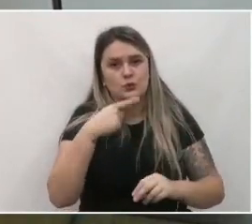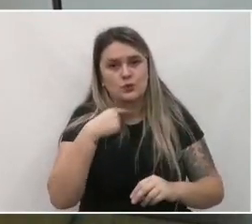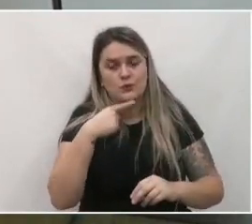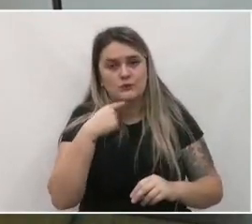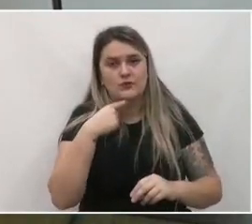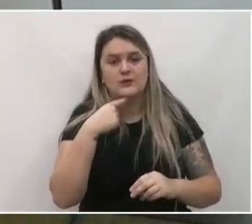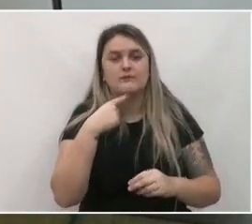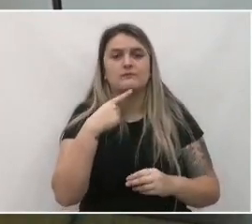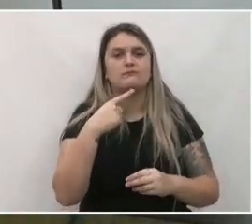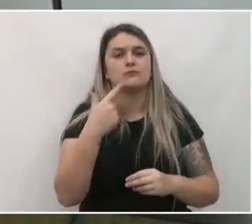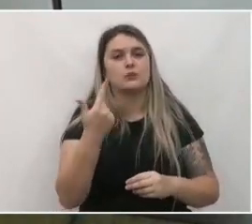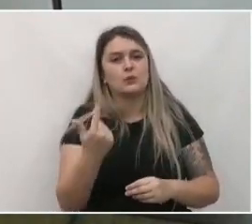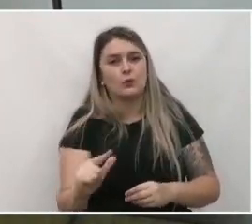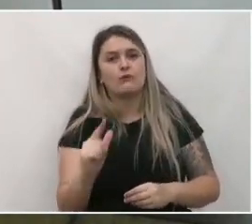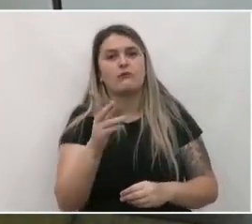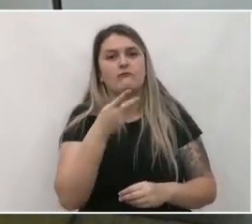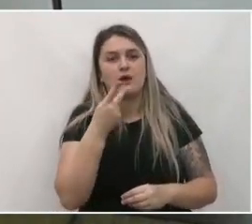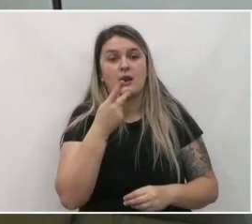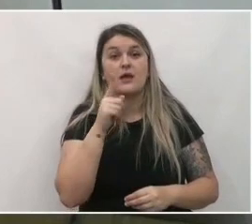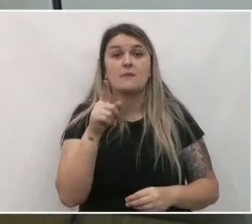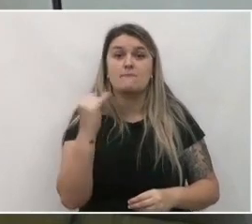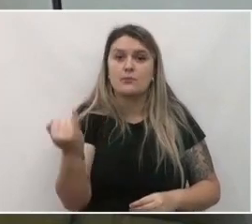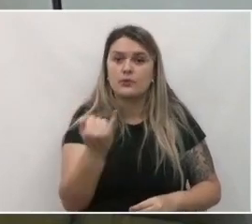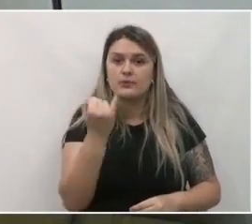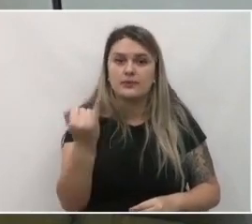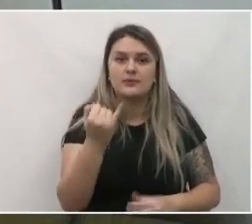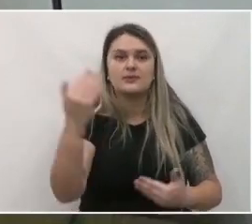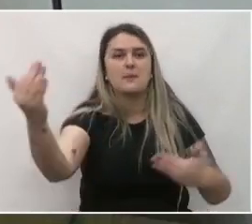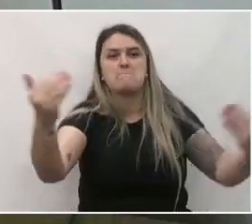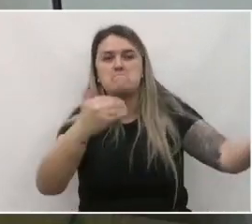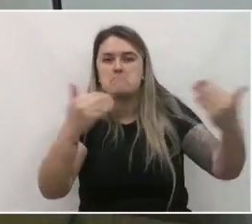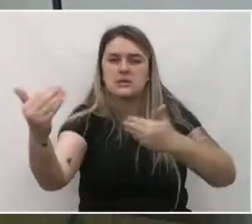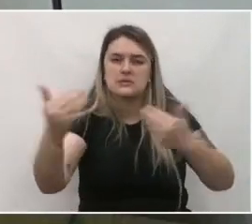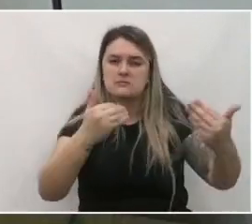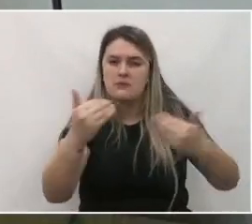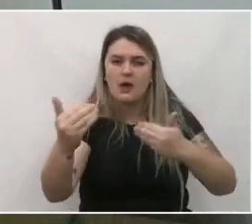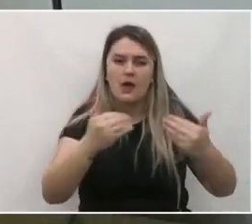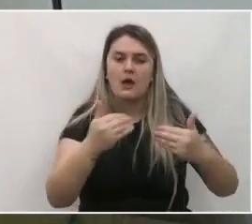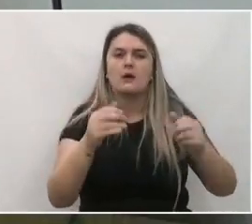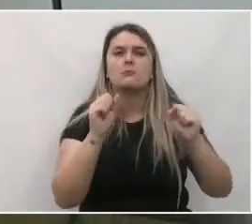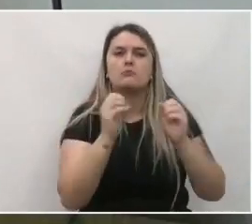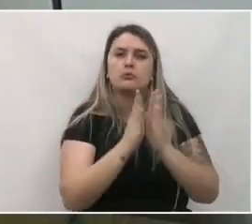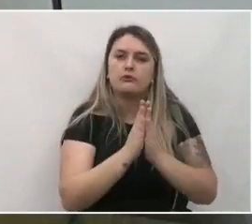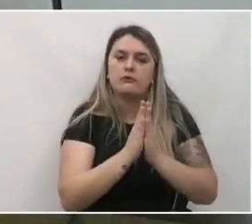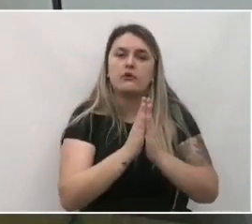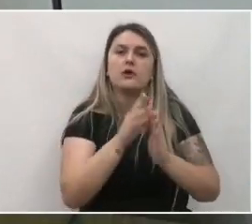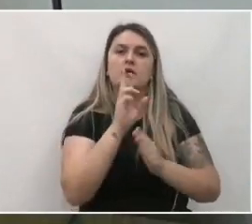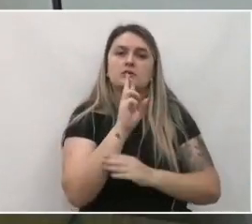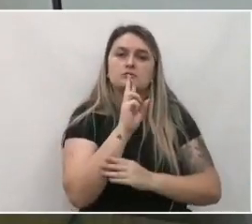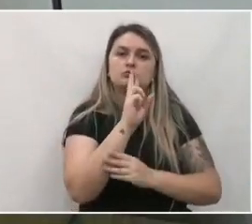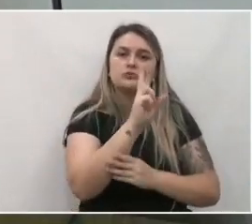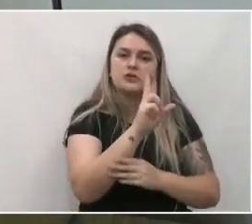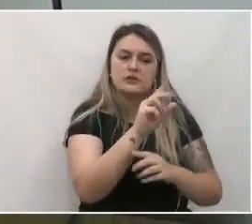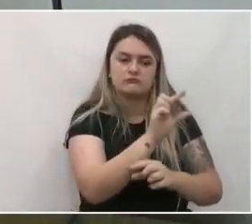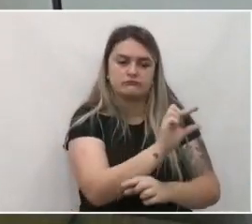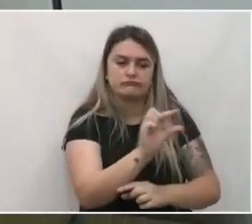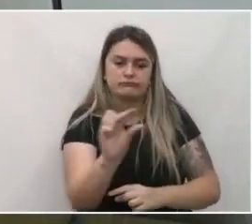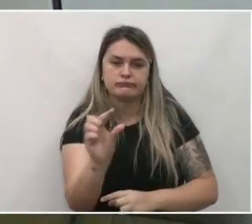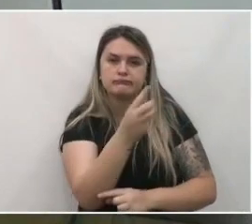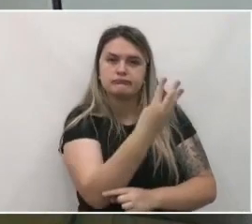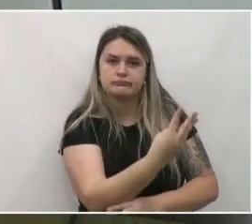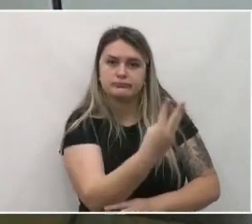mais uma vez a gente ressalta da importância da participação respondam a consulta pública quem não respondeu quem quiser